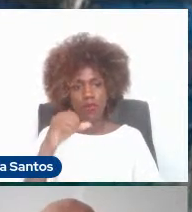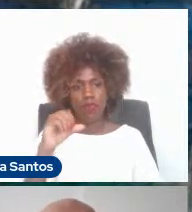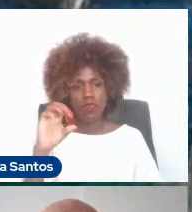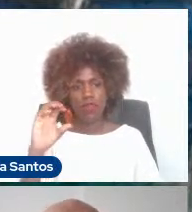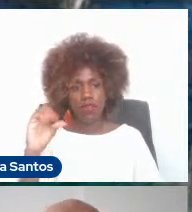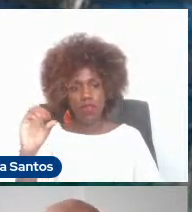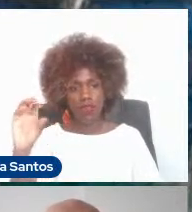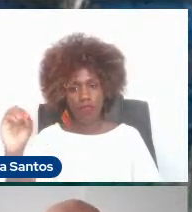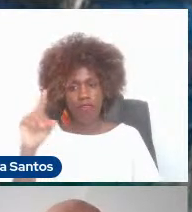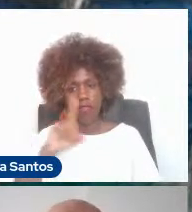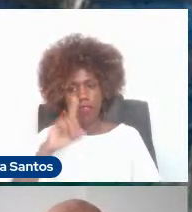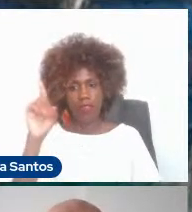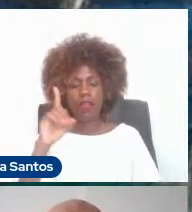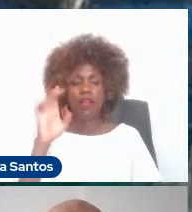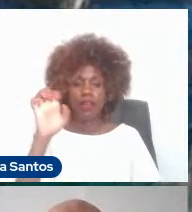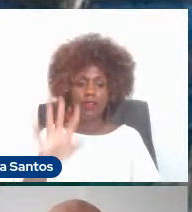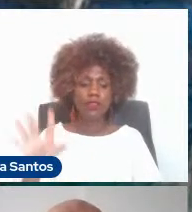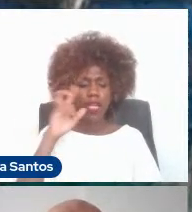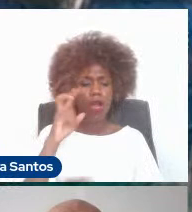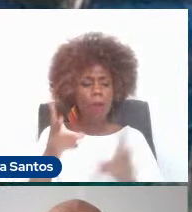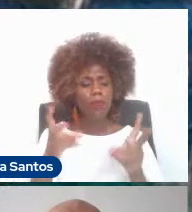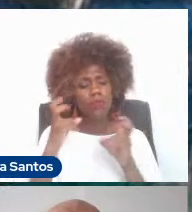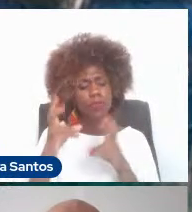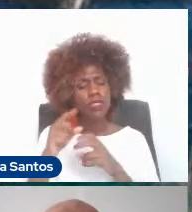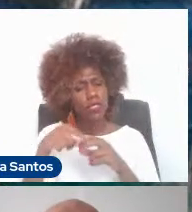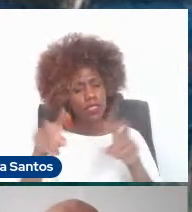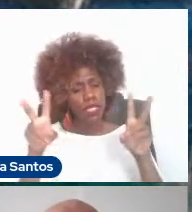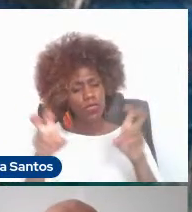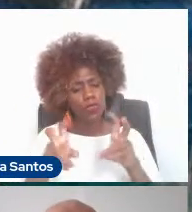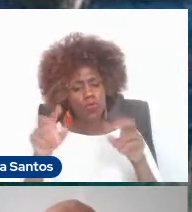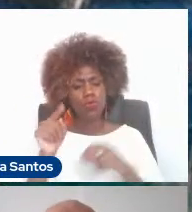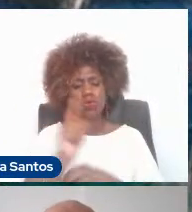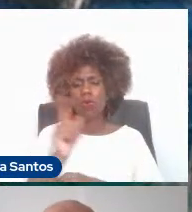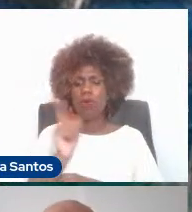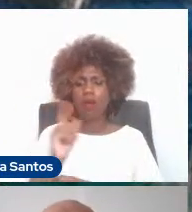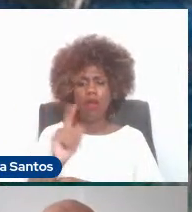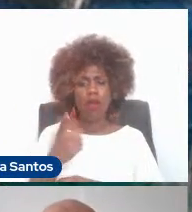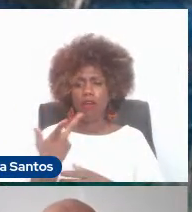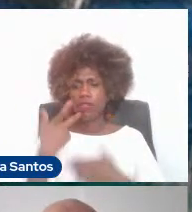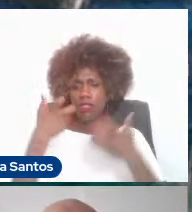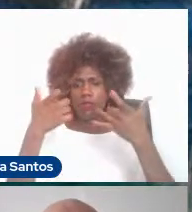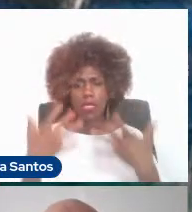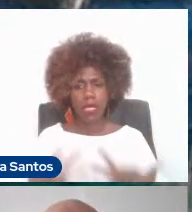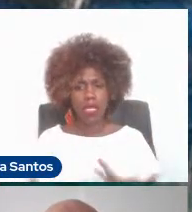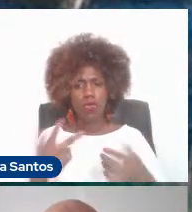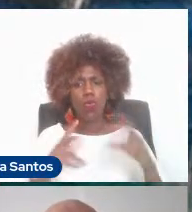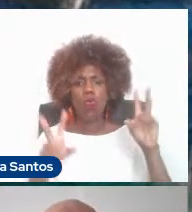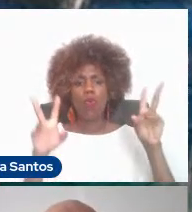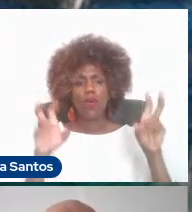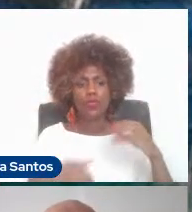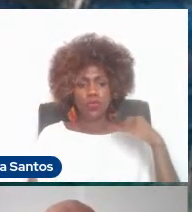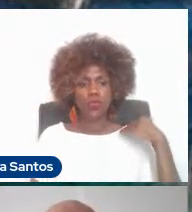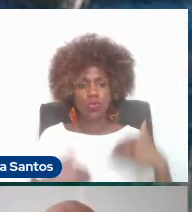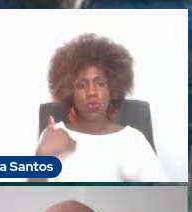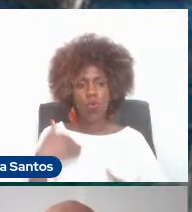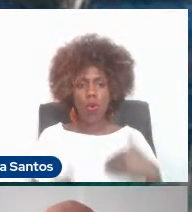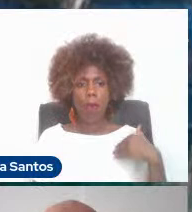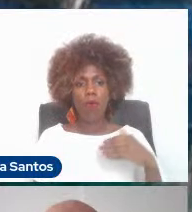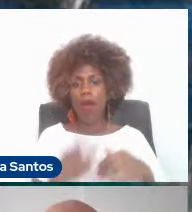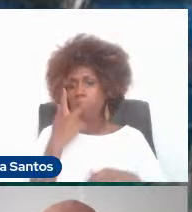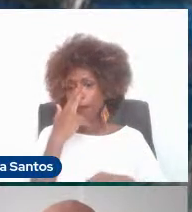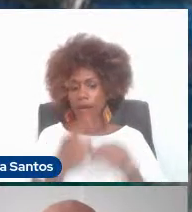eu pude perceber que esse assunto não é comentado. O assunto do corpo, ele só aparecia quando era uma